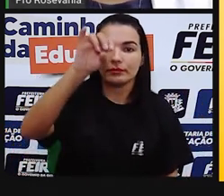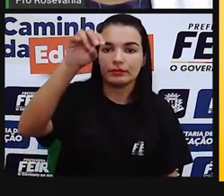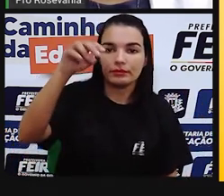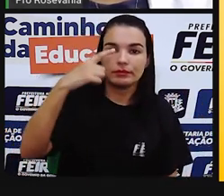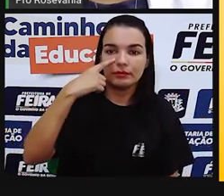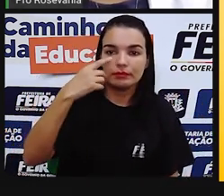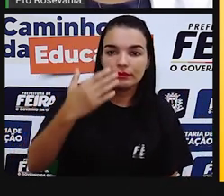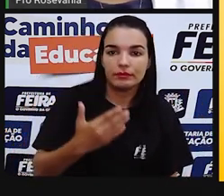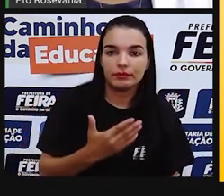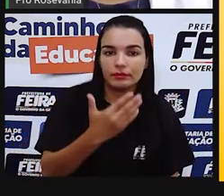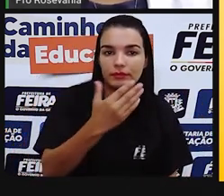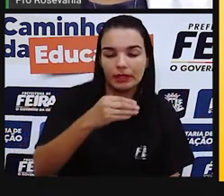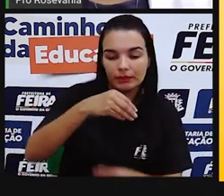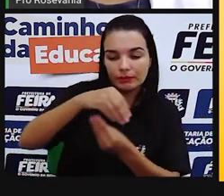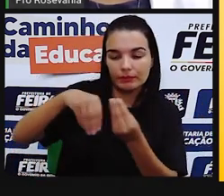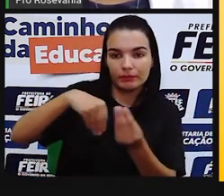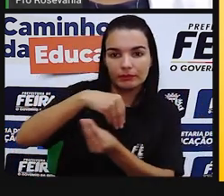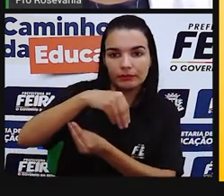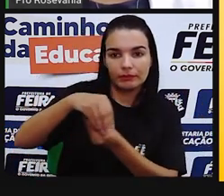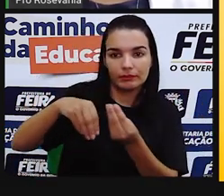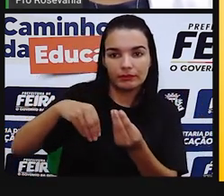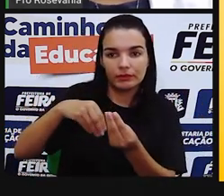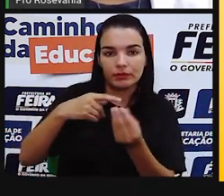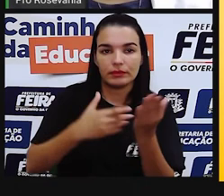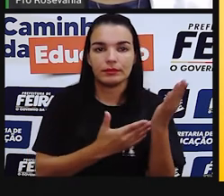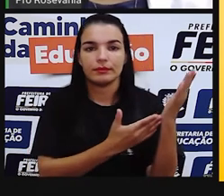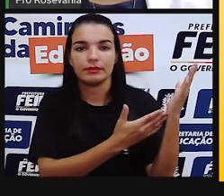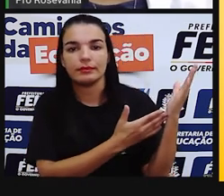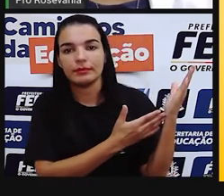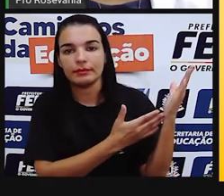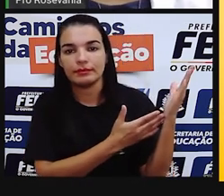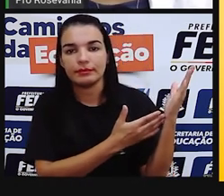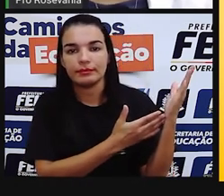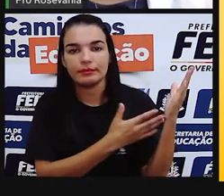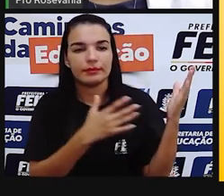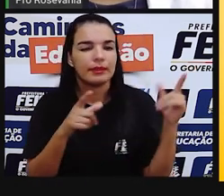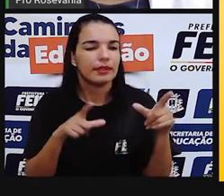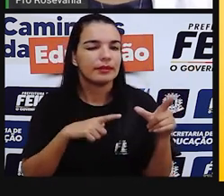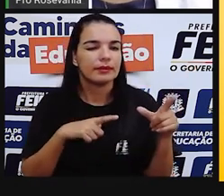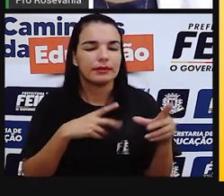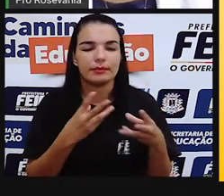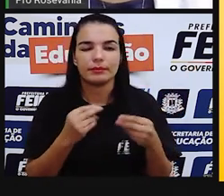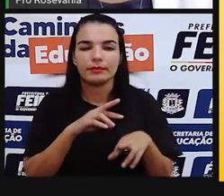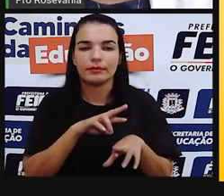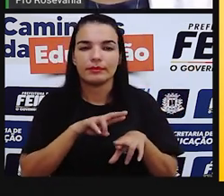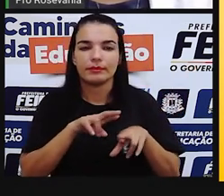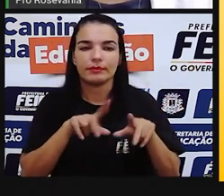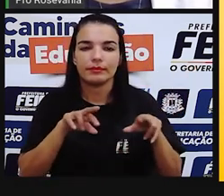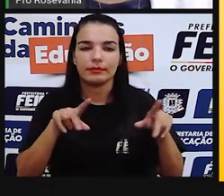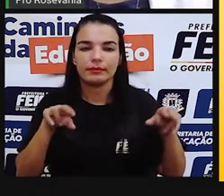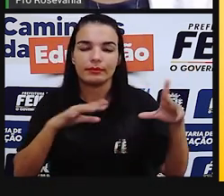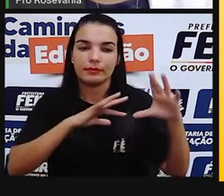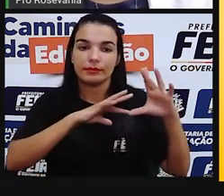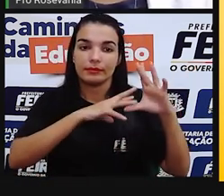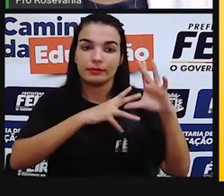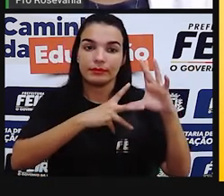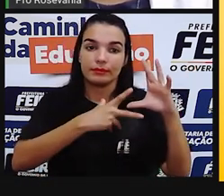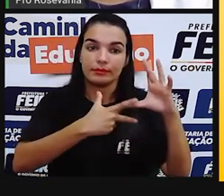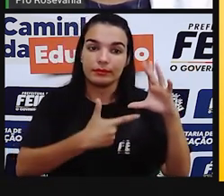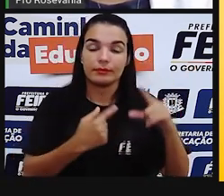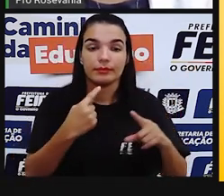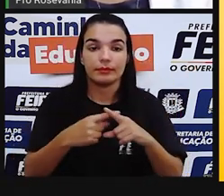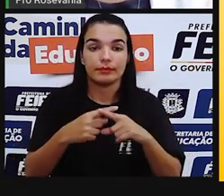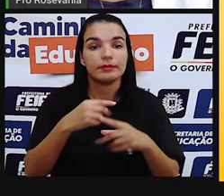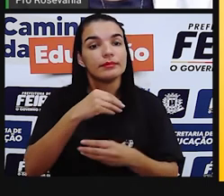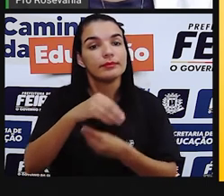mistura o índio com o branco já é o carboide já o caixão o mameluca o caipira o capial que essa mistura é